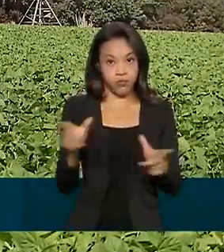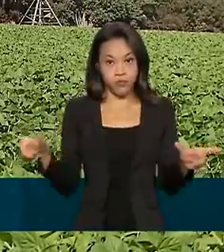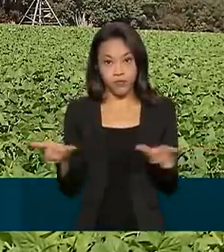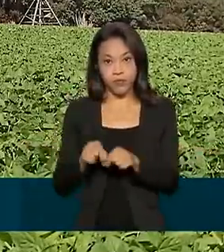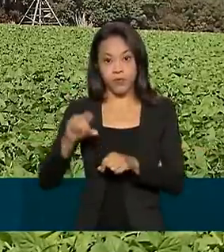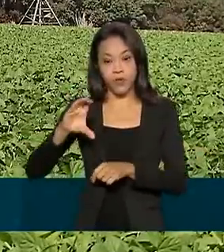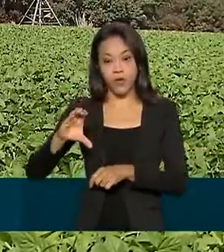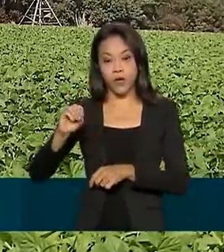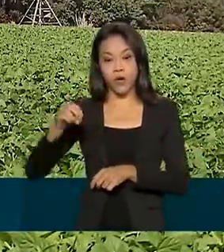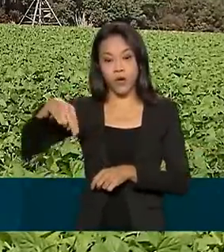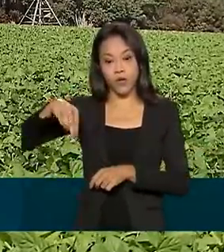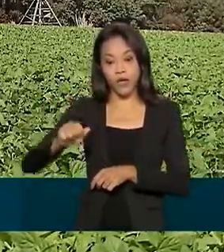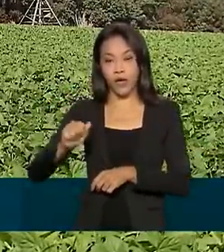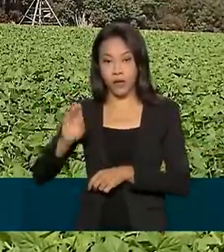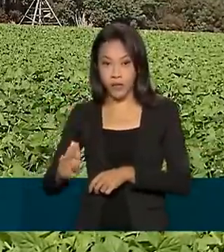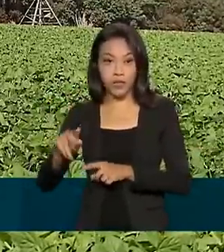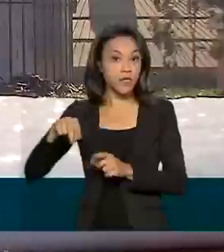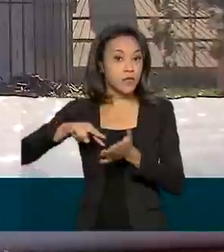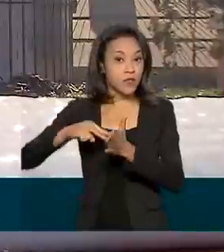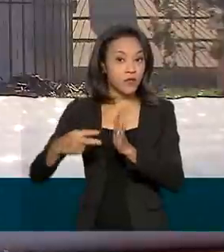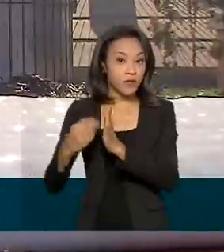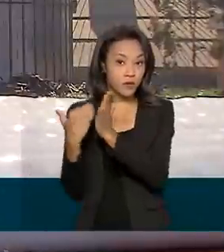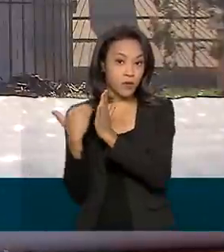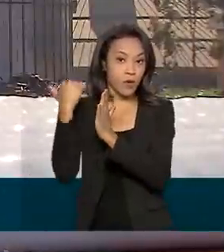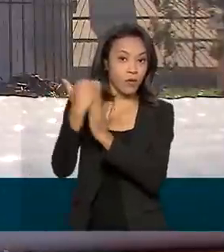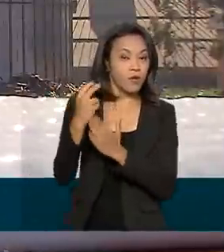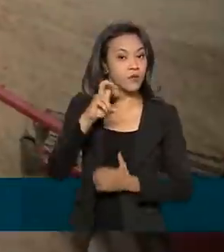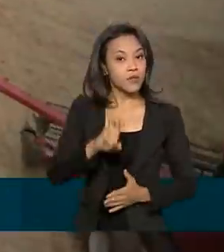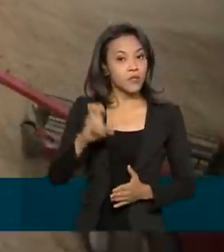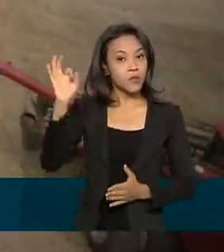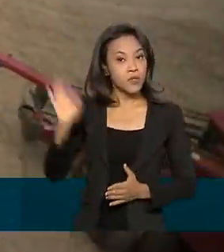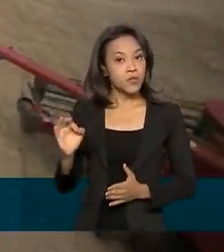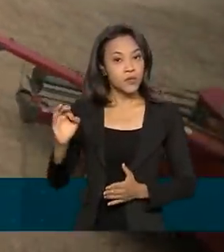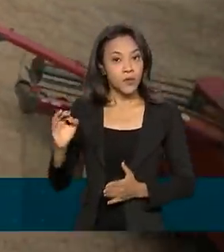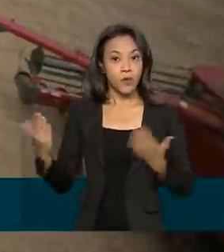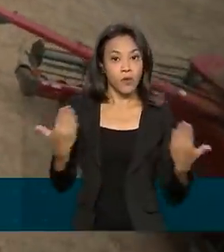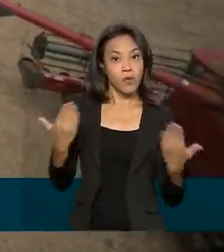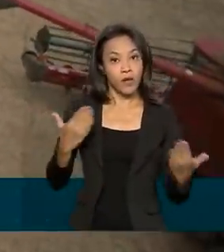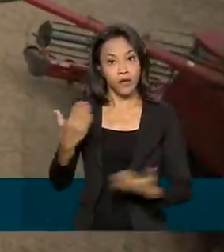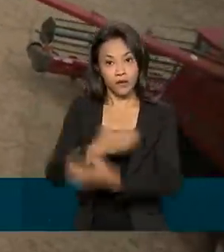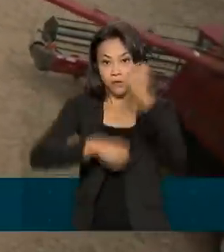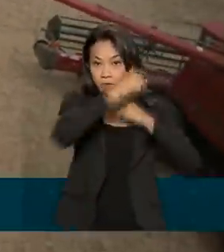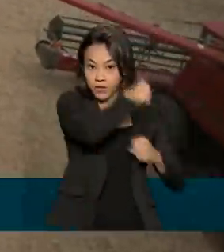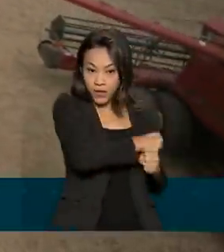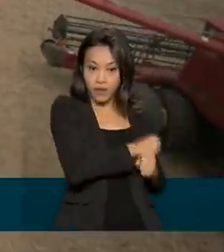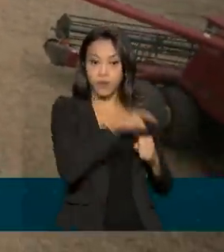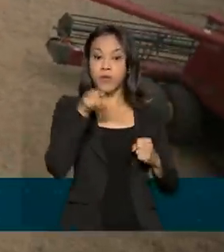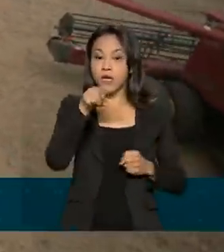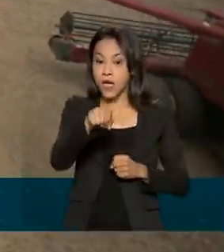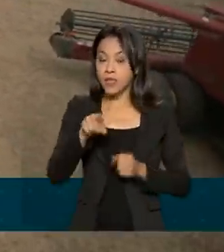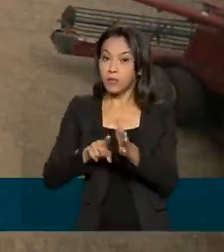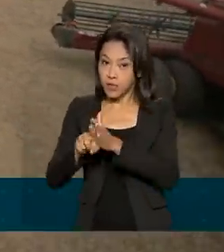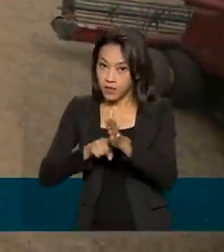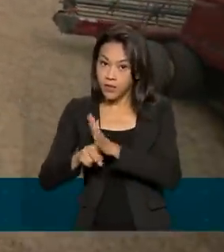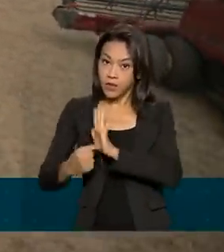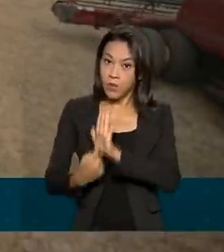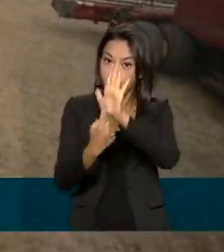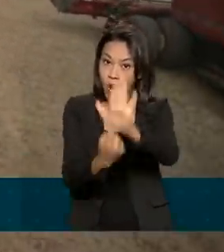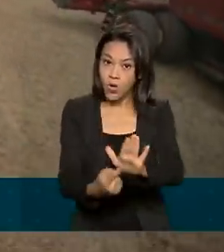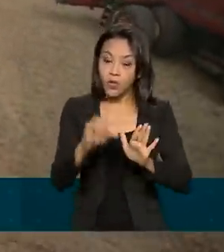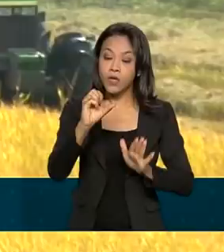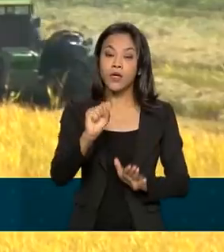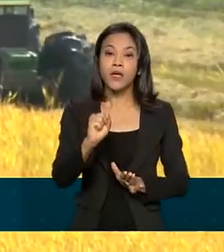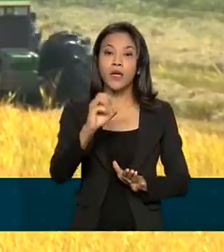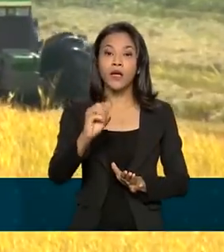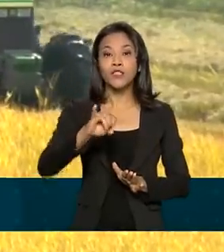e representa um crescimento de 5% em relação à safra passada. O levantamento mostra ainda que a soja equivale a quase